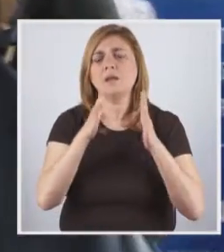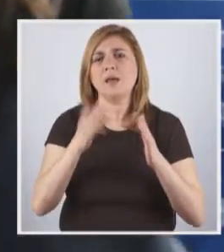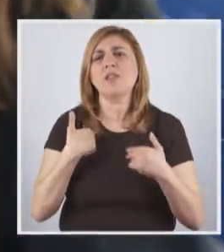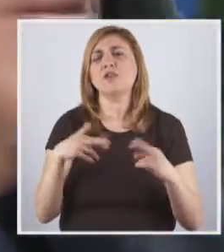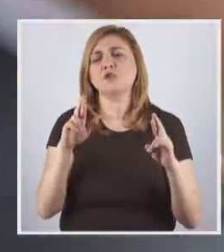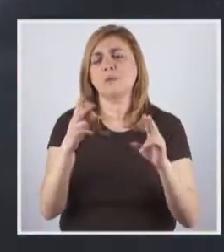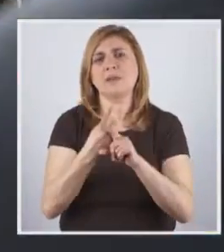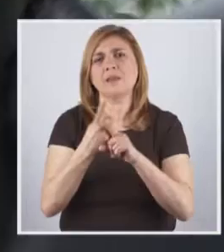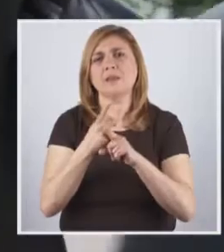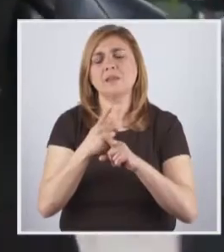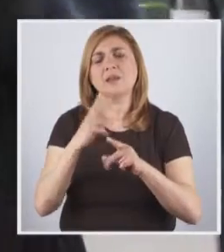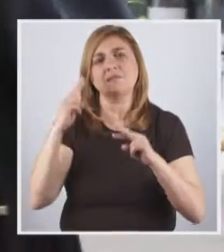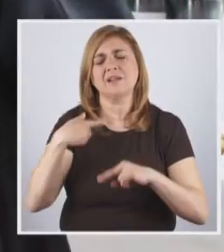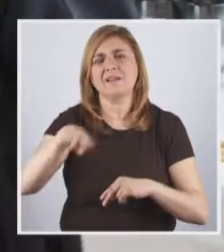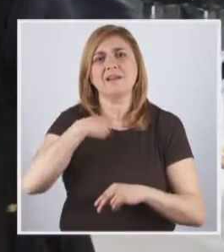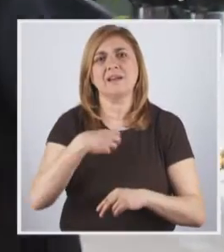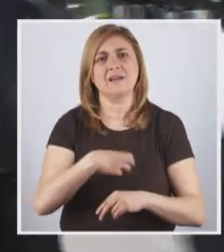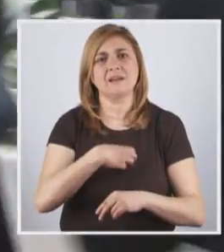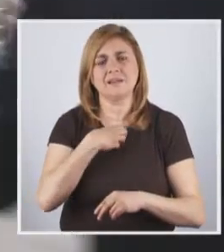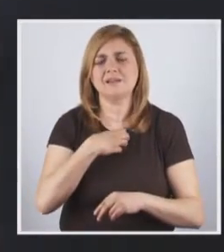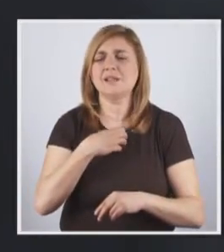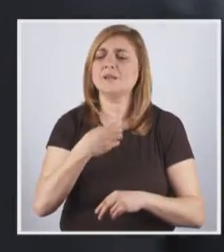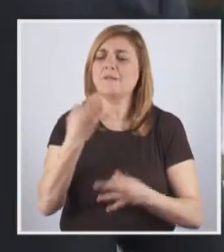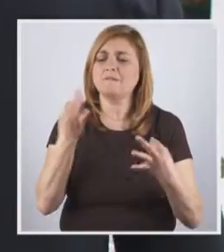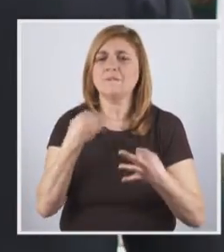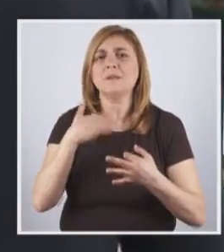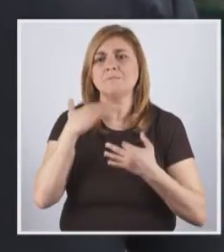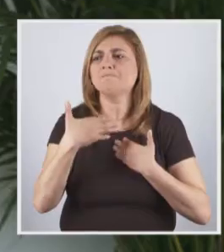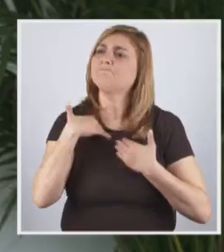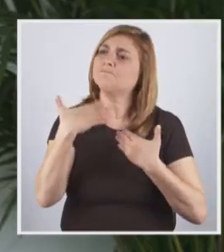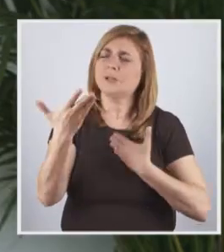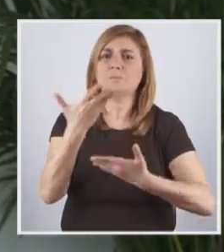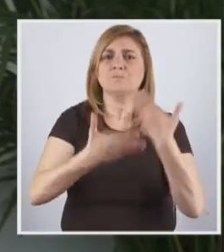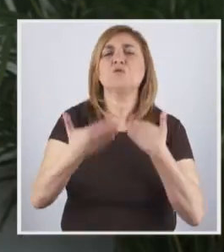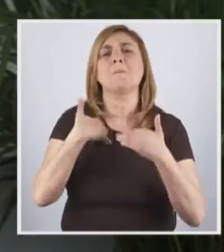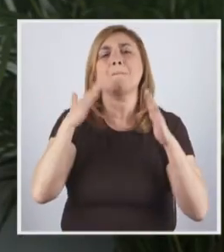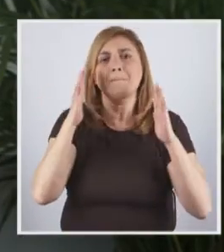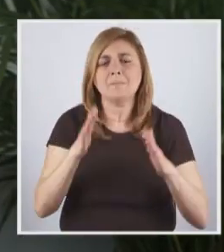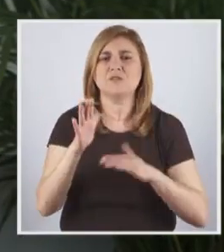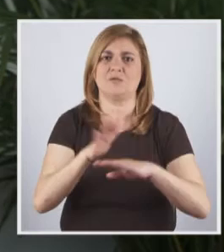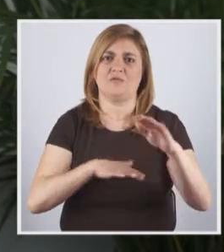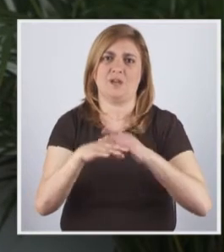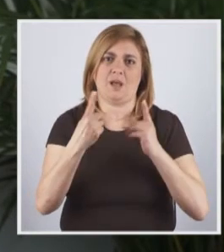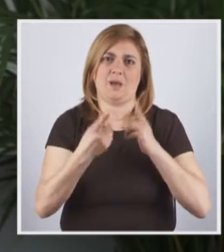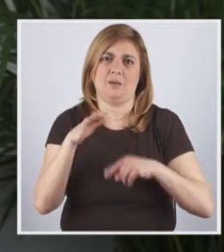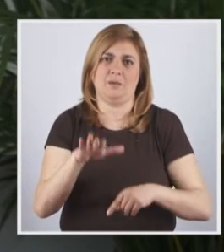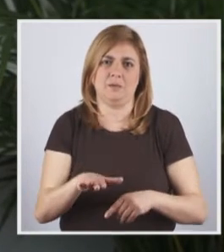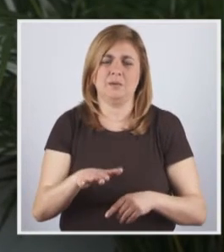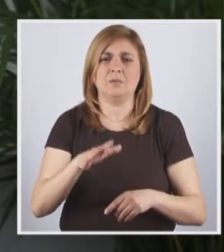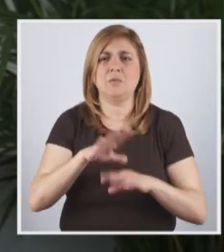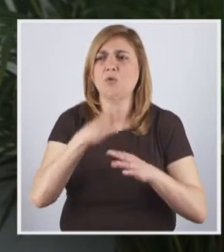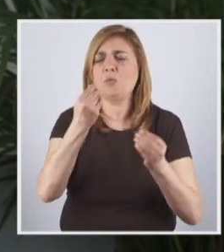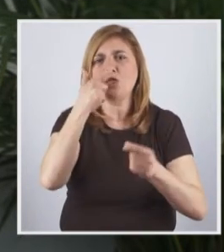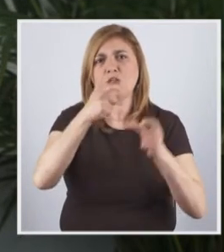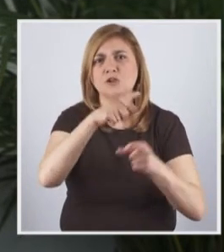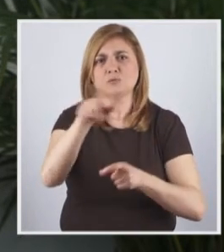expectativas focadas em mim e sinto dentro de mim que tenho que corresponder, que tenho que fazer alguma coisa para mudar a realidade de